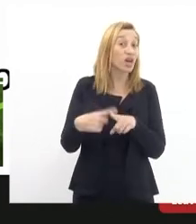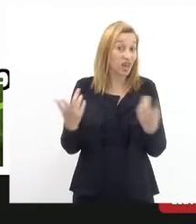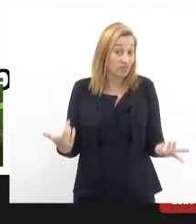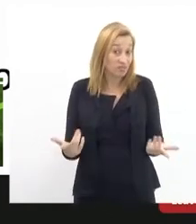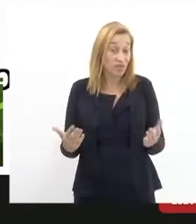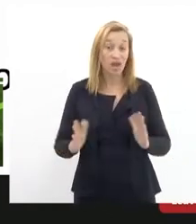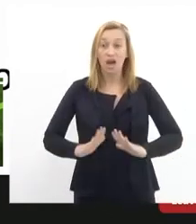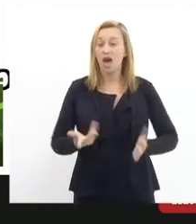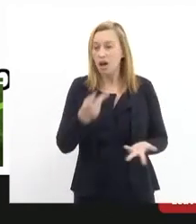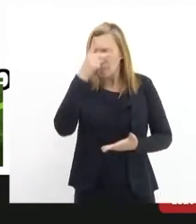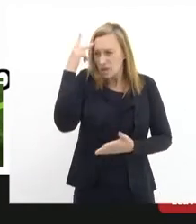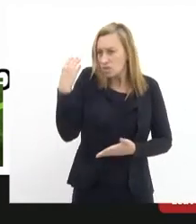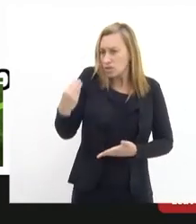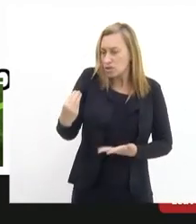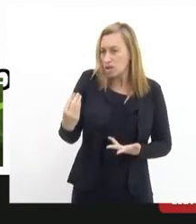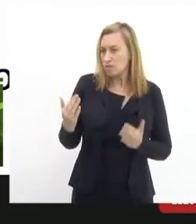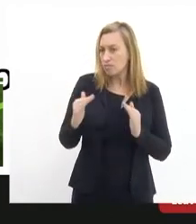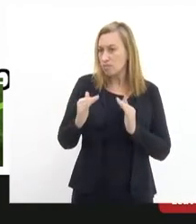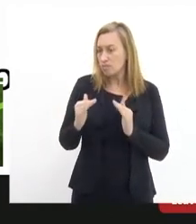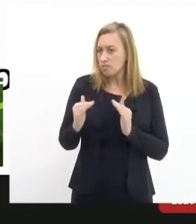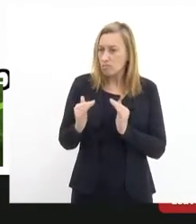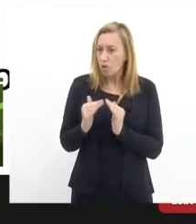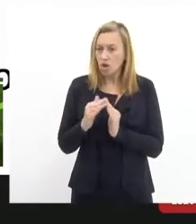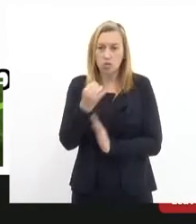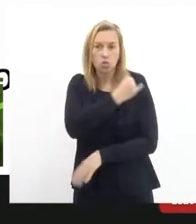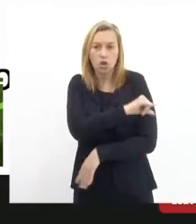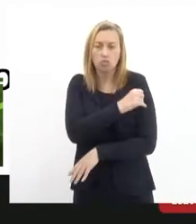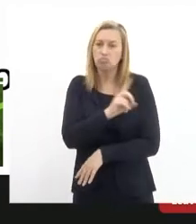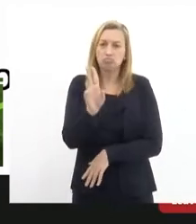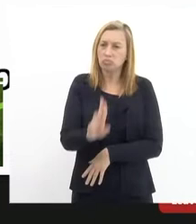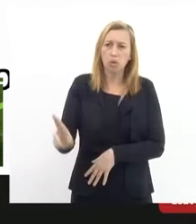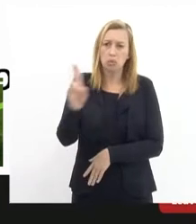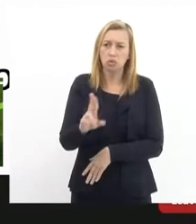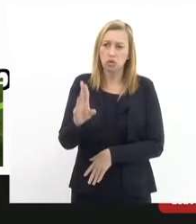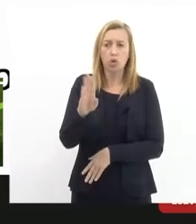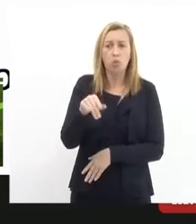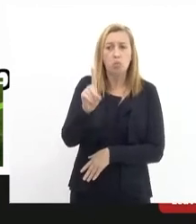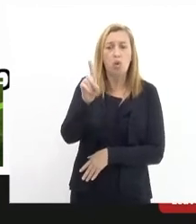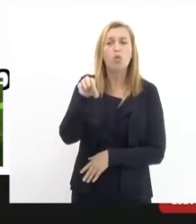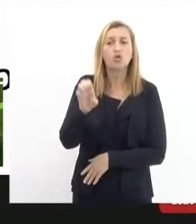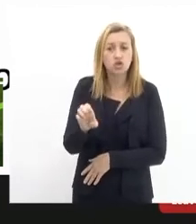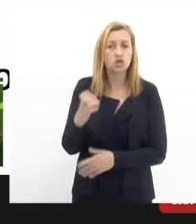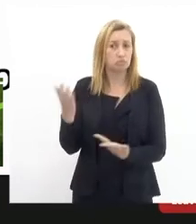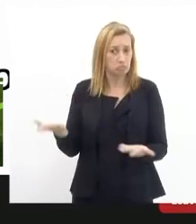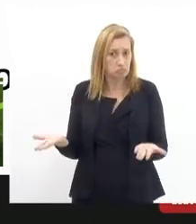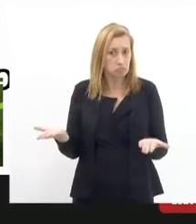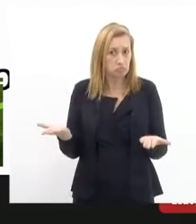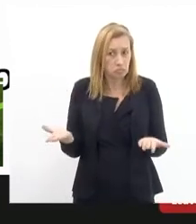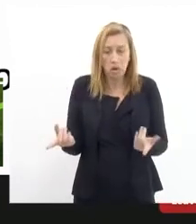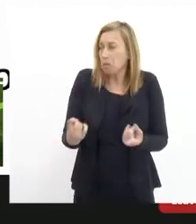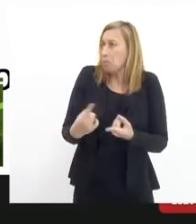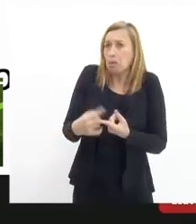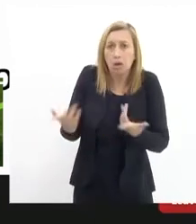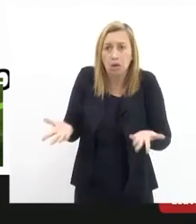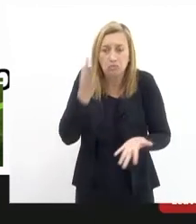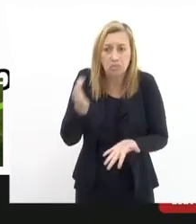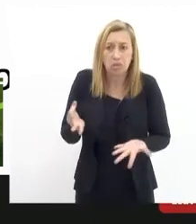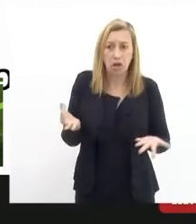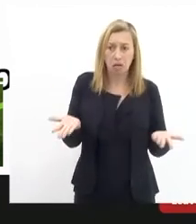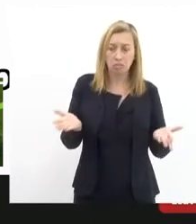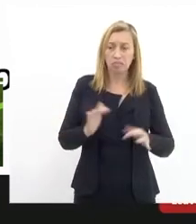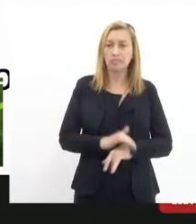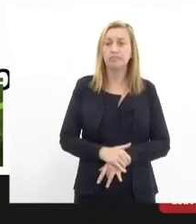morador não usa o bonde e nós vamos saber por quê. Ou usa muito pouco o bonde, usa por acaso o bonde.